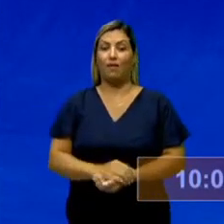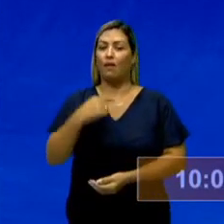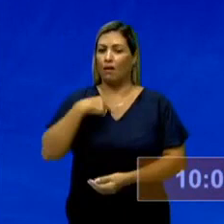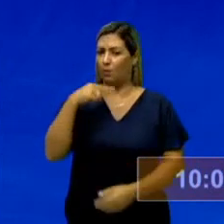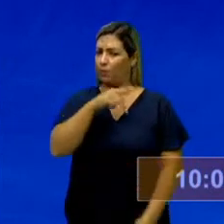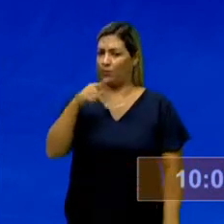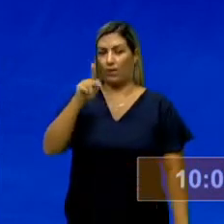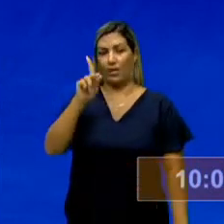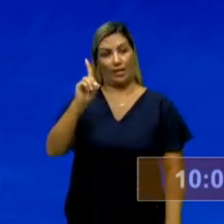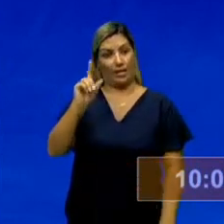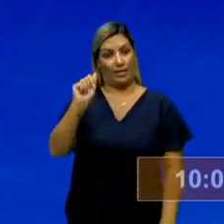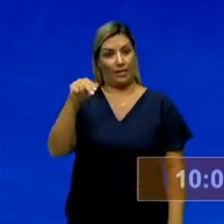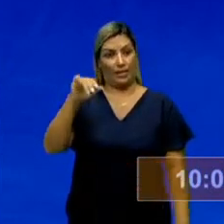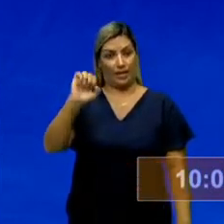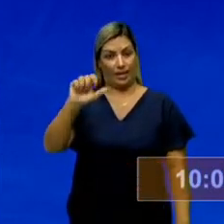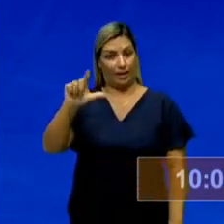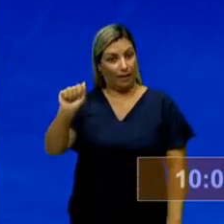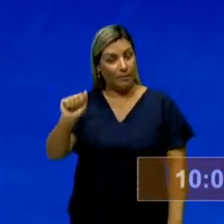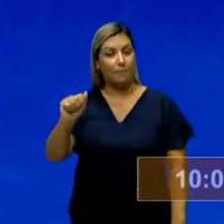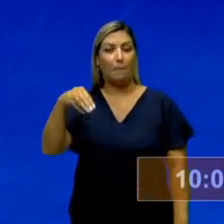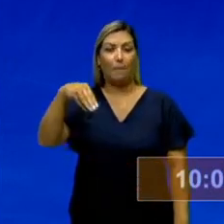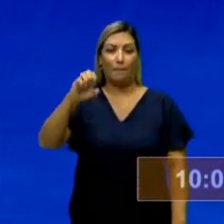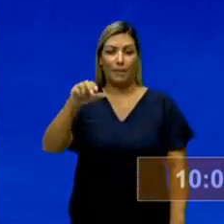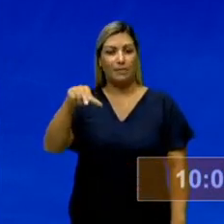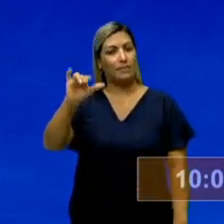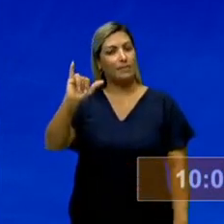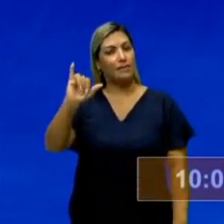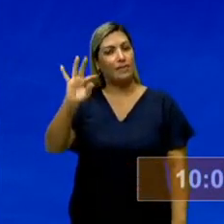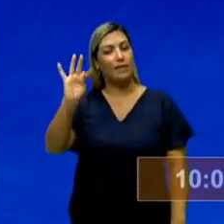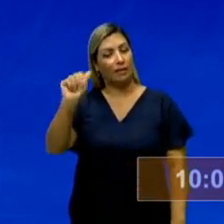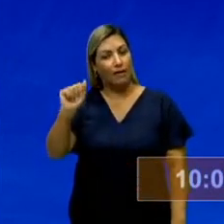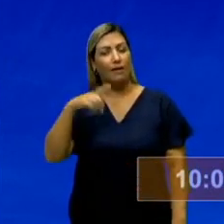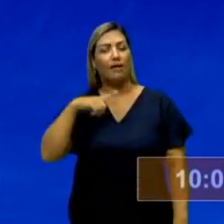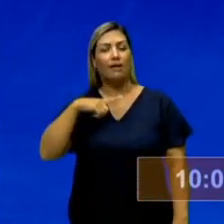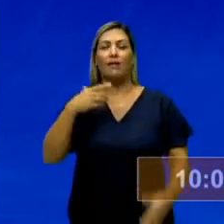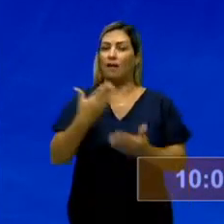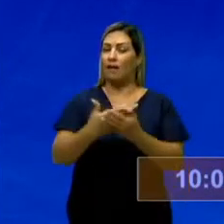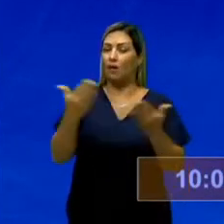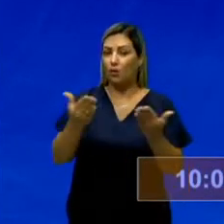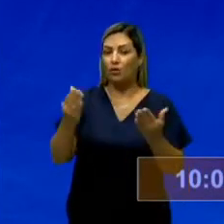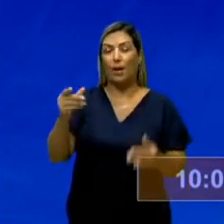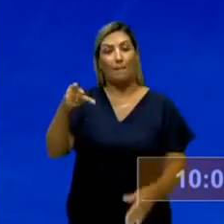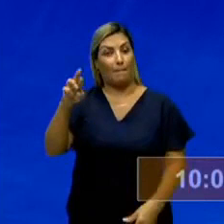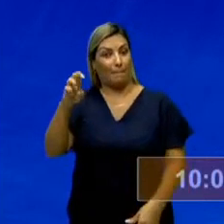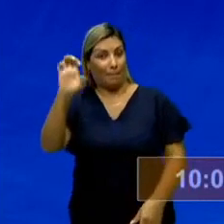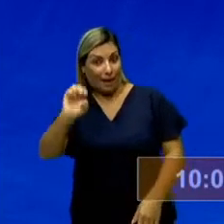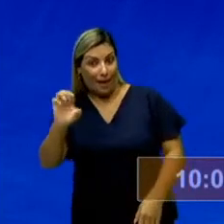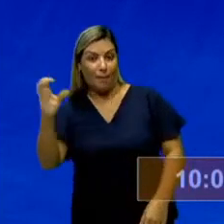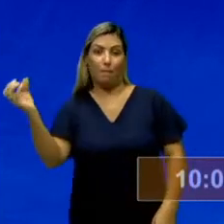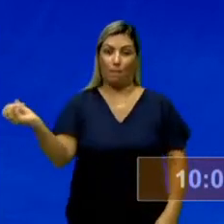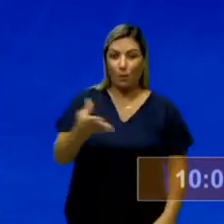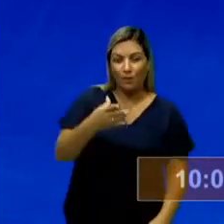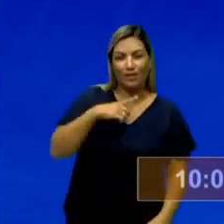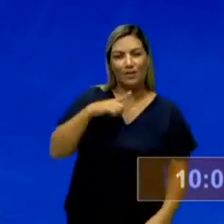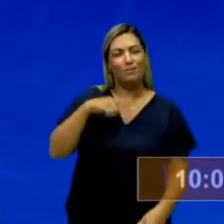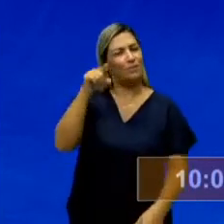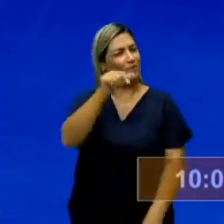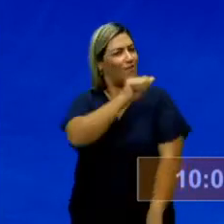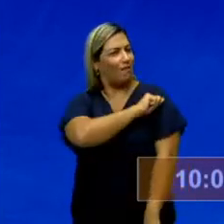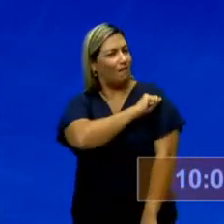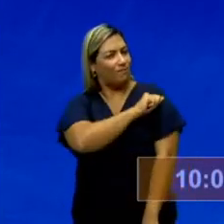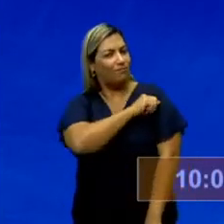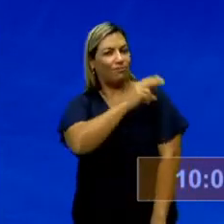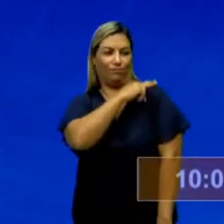professora Dani Mesquita e hoje a nossa aula é sobre pré-modernismo, um conteúdo importante para você, aluno da segunda